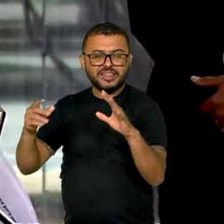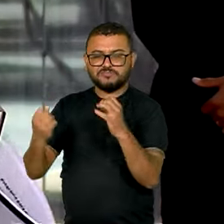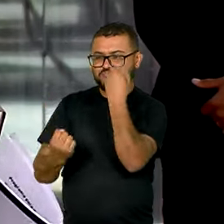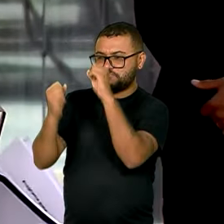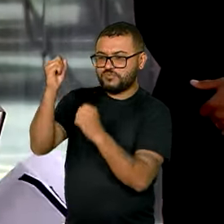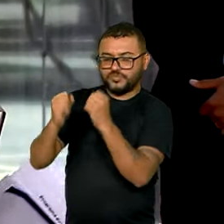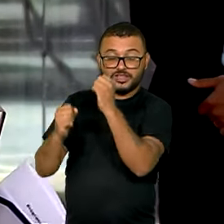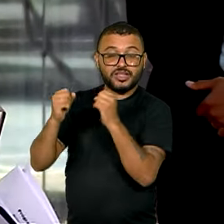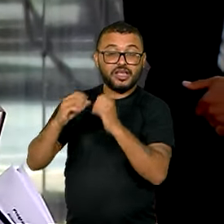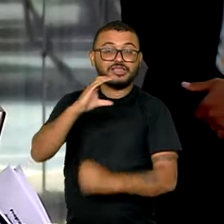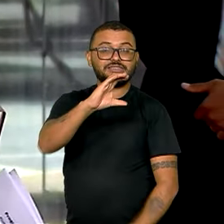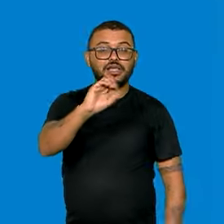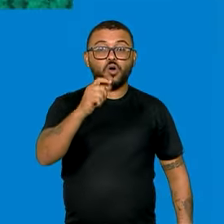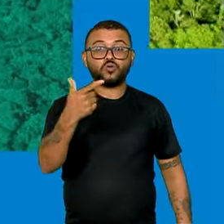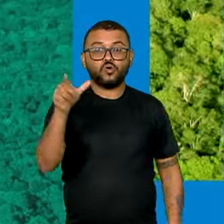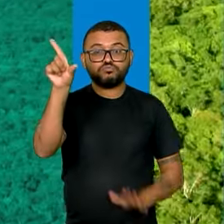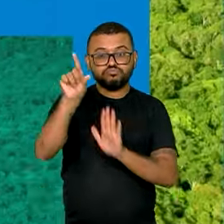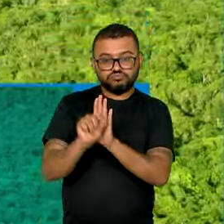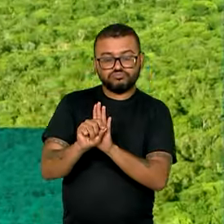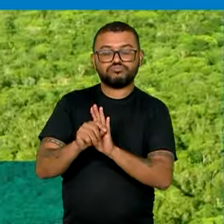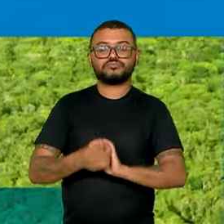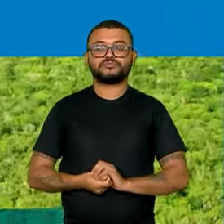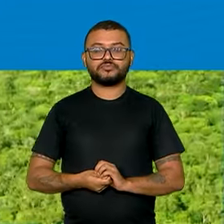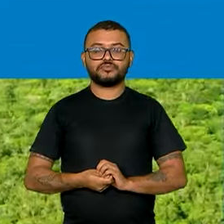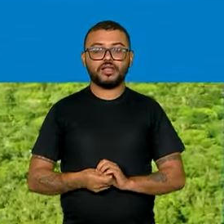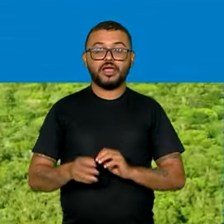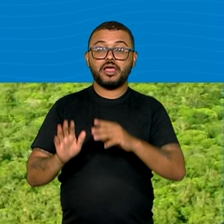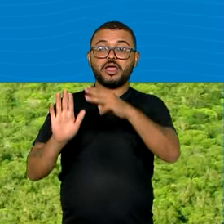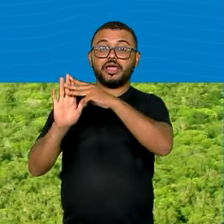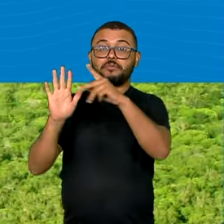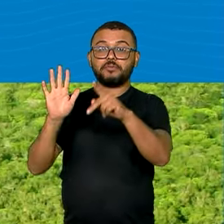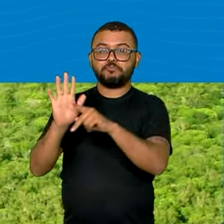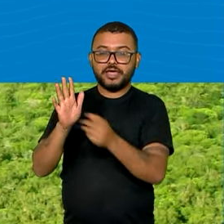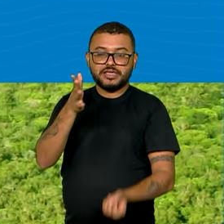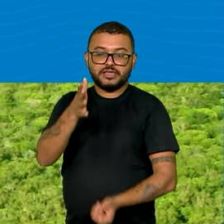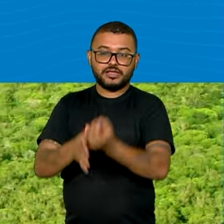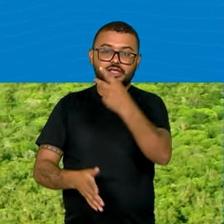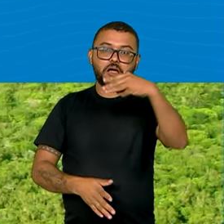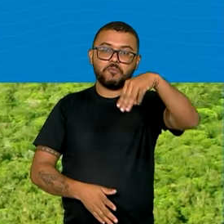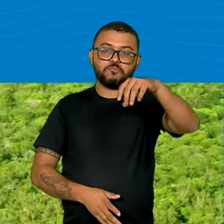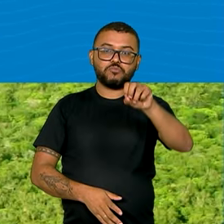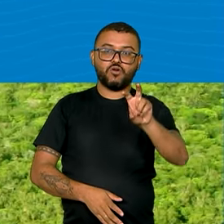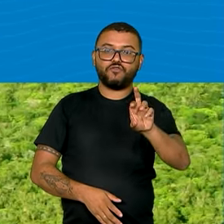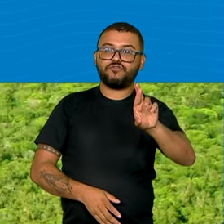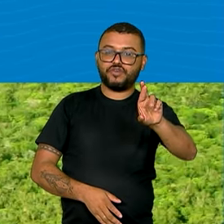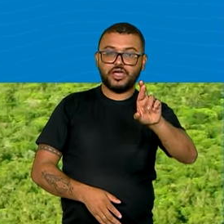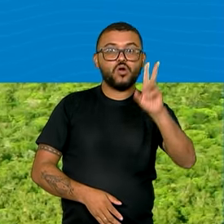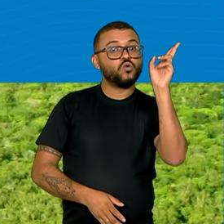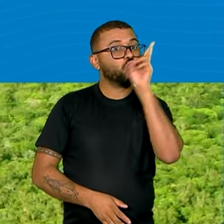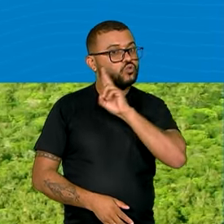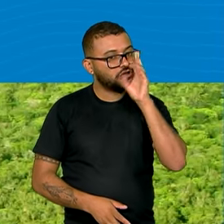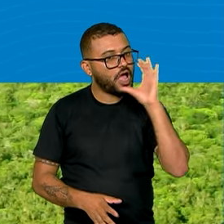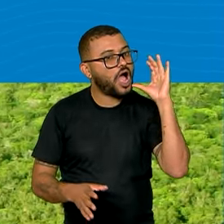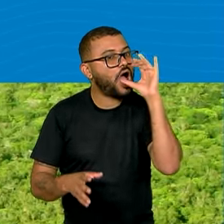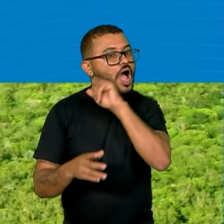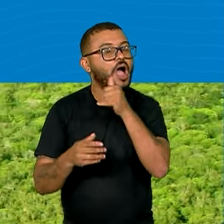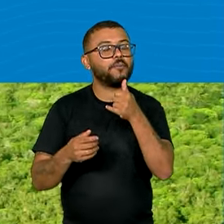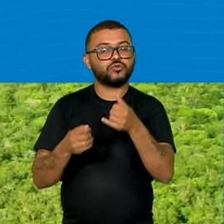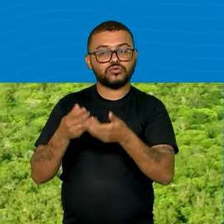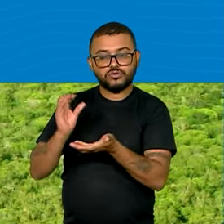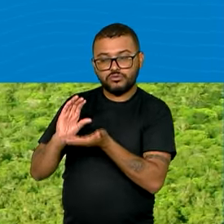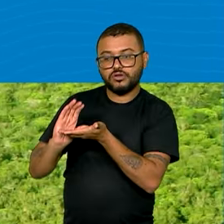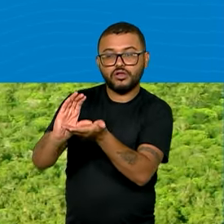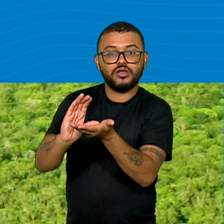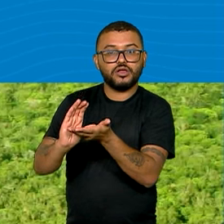descarbonizada. A medida provisória que cria o Mover tem efeito imediato e prevê um investimento